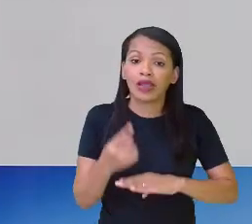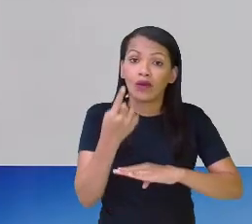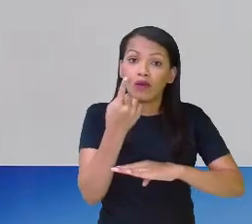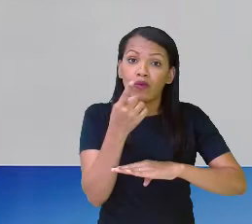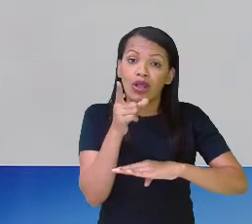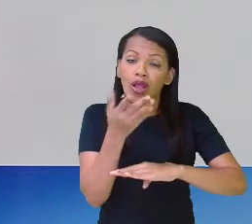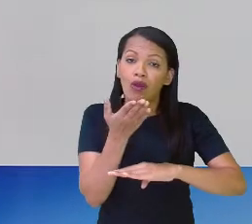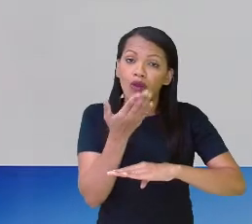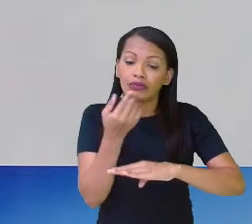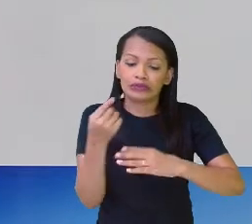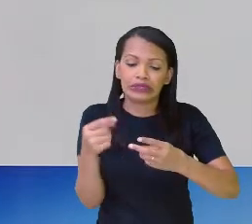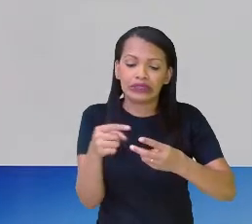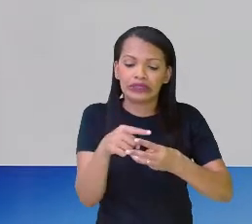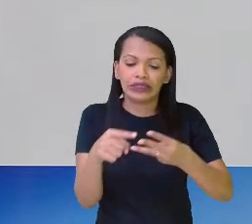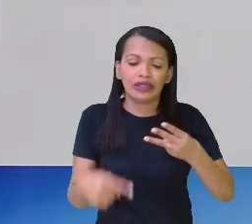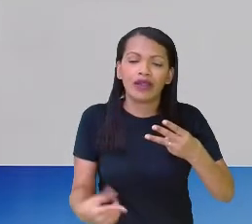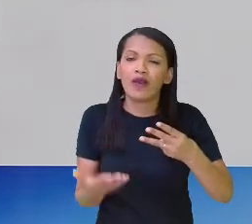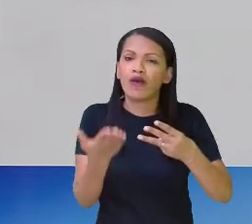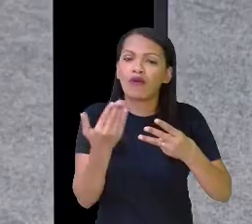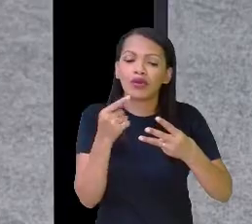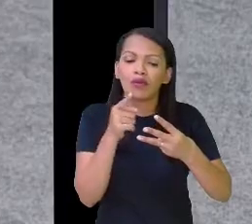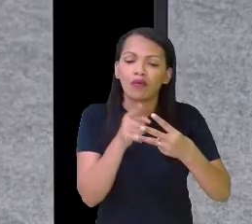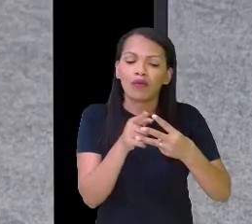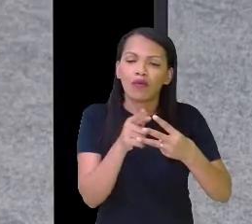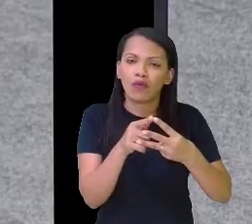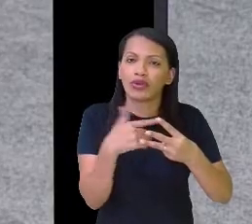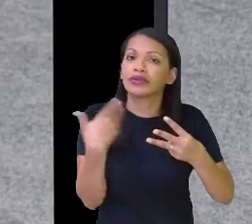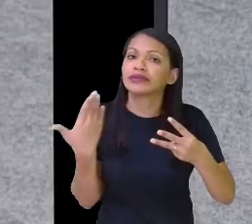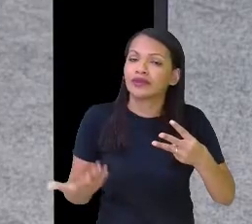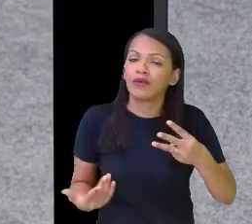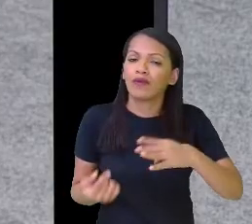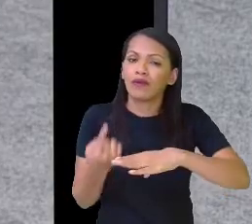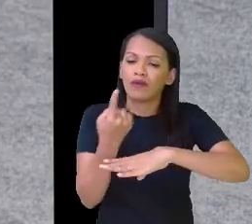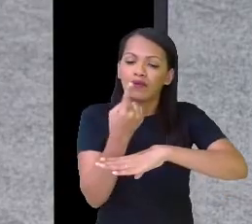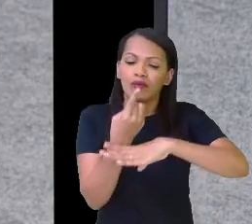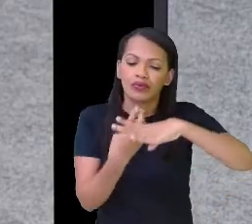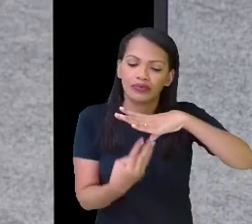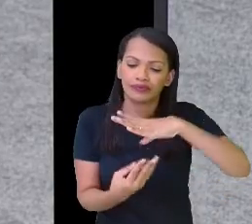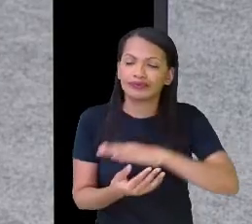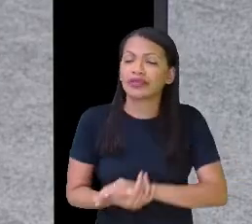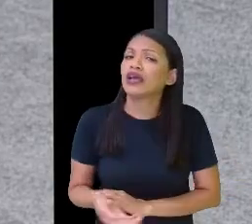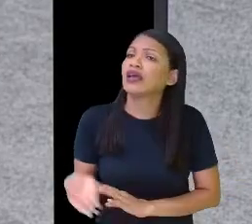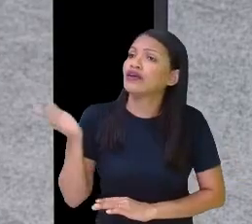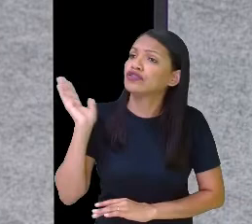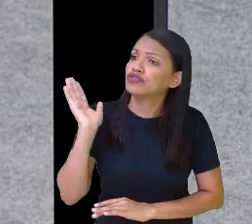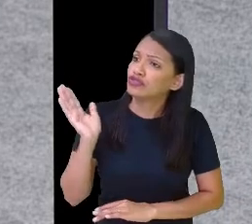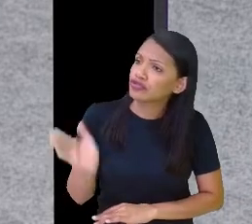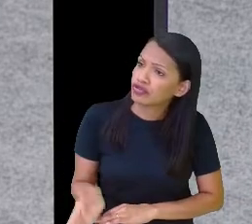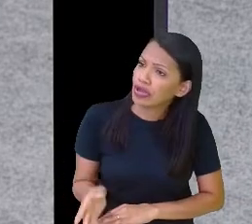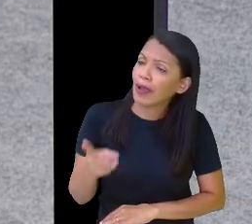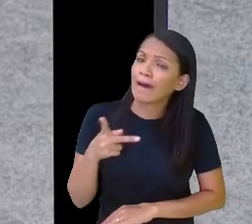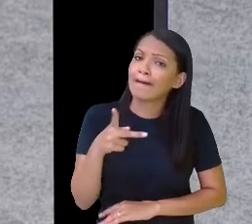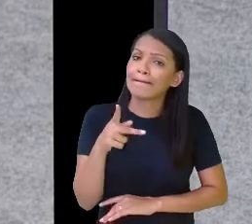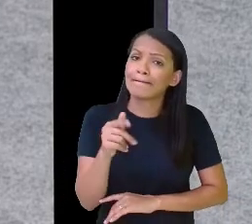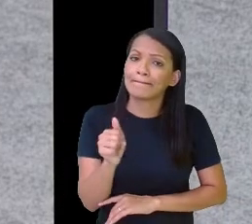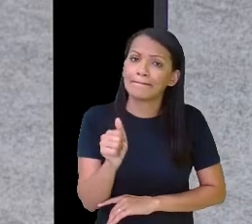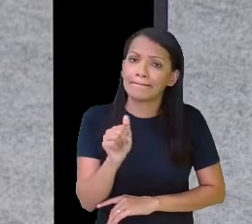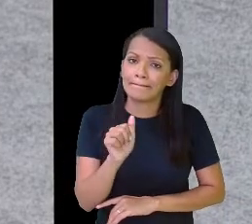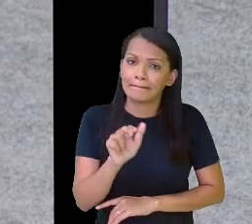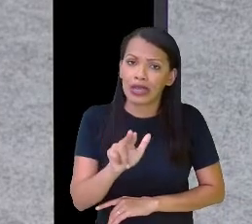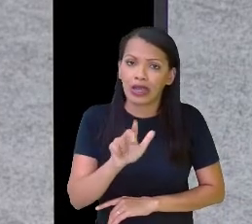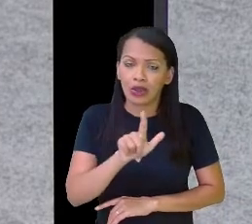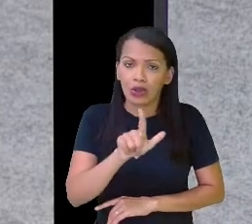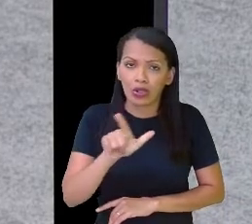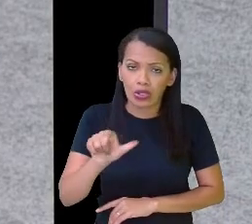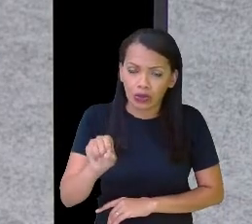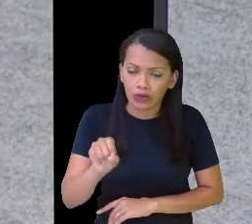Paulo, ele comeu dois sextos. Ou seja, ele comeu duas partes das seis